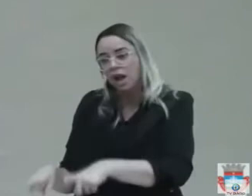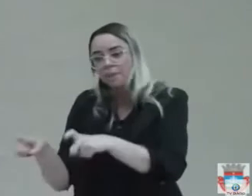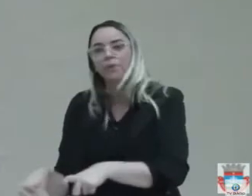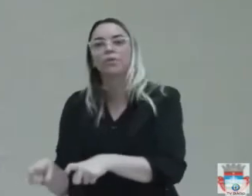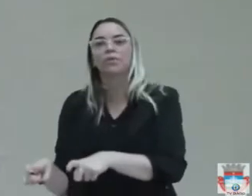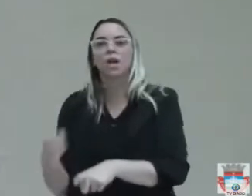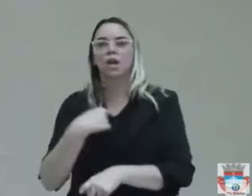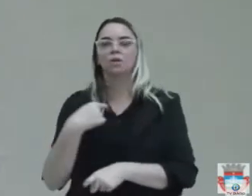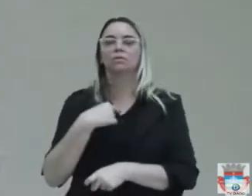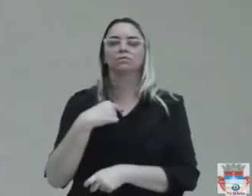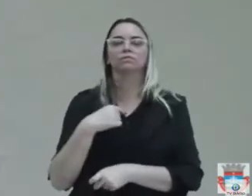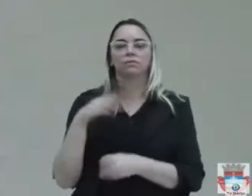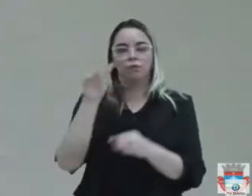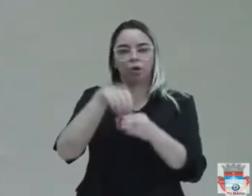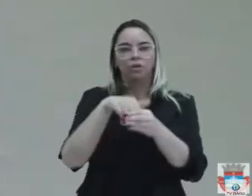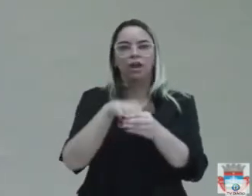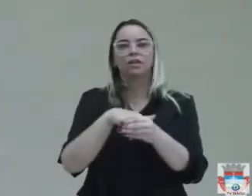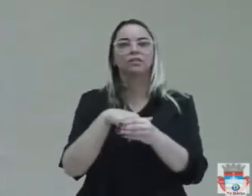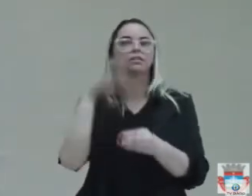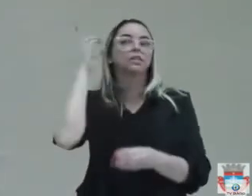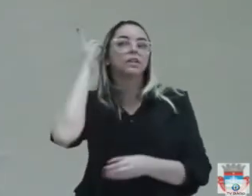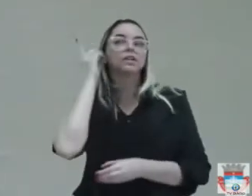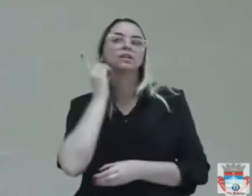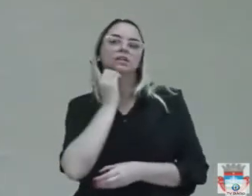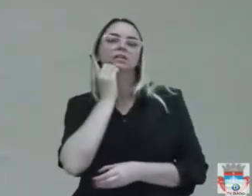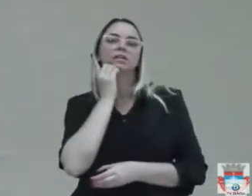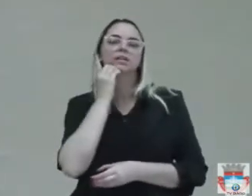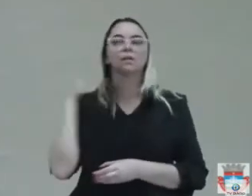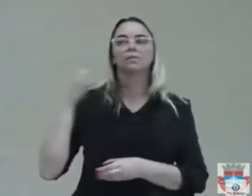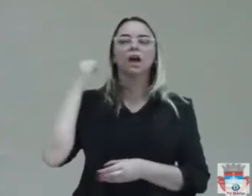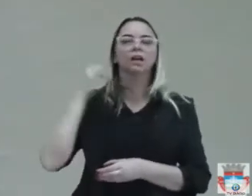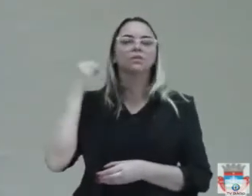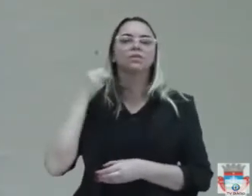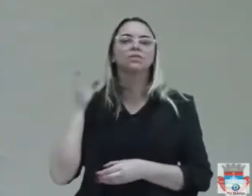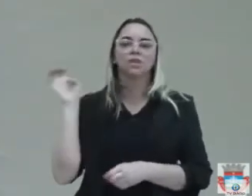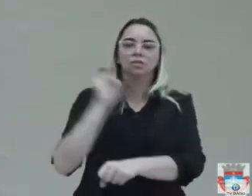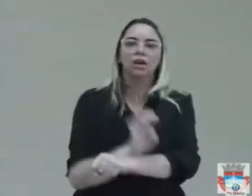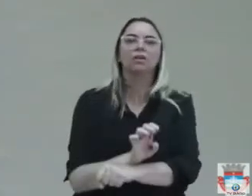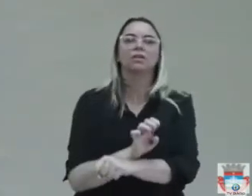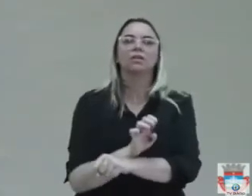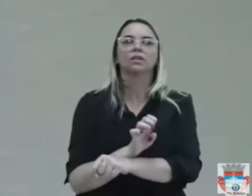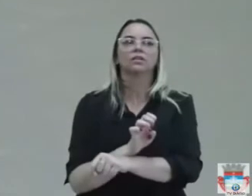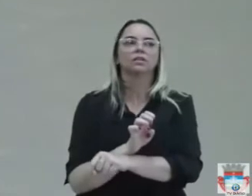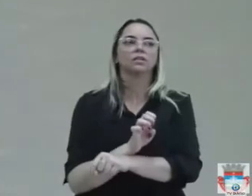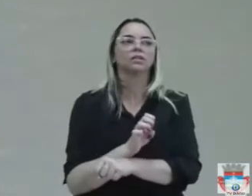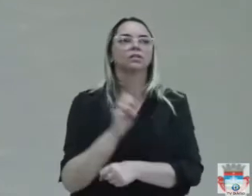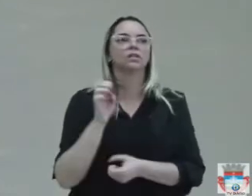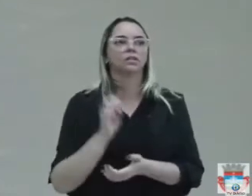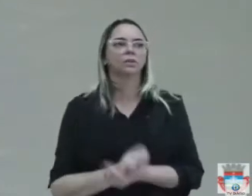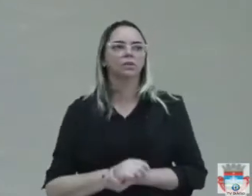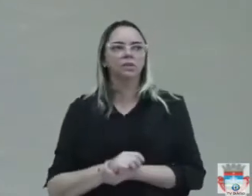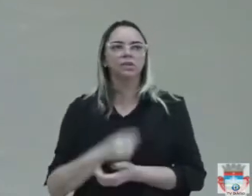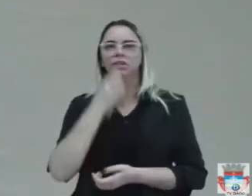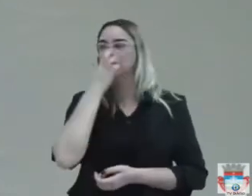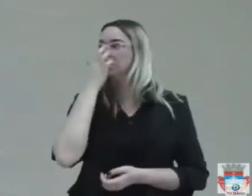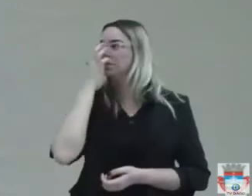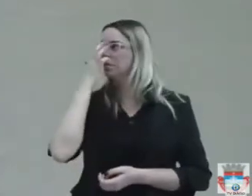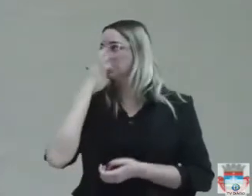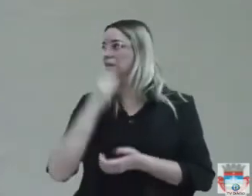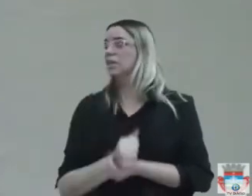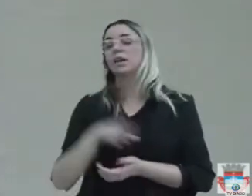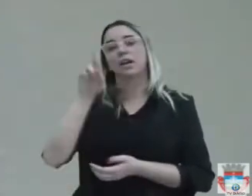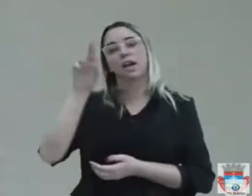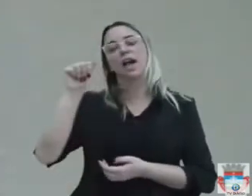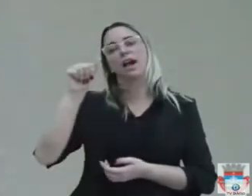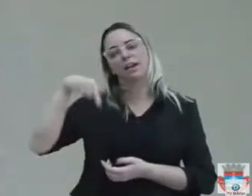votar em Débora Almeida para deputada estadual. Vou votar em Luque Ramos para deputada federal. Vou votar